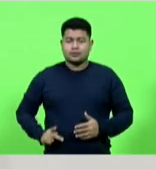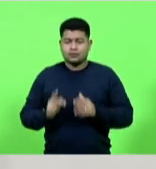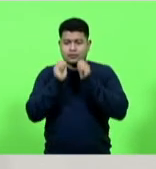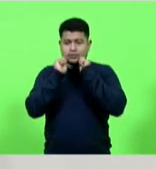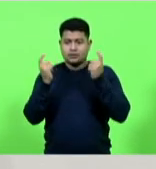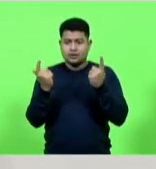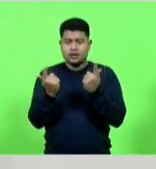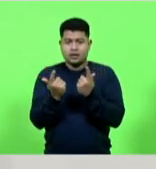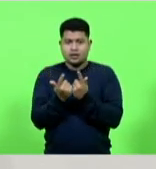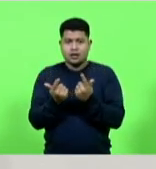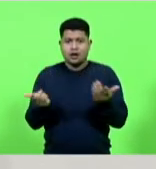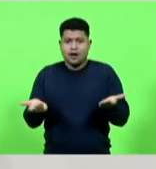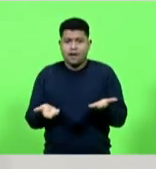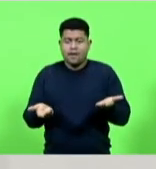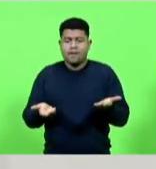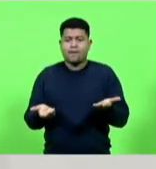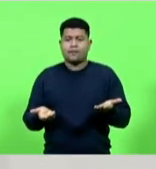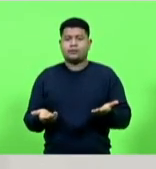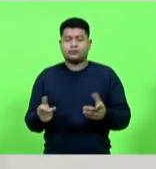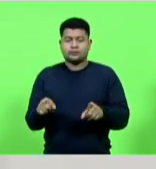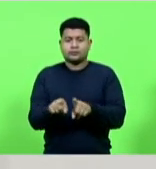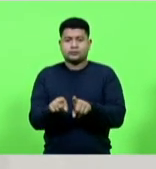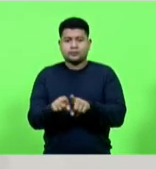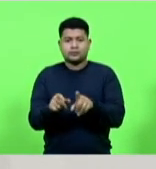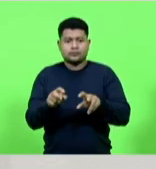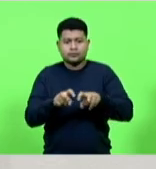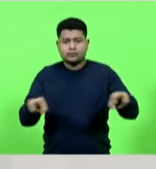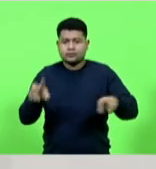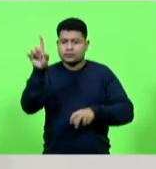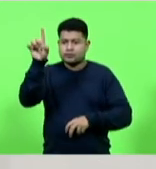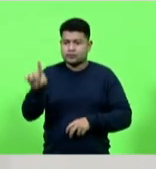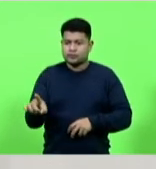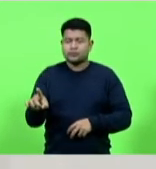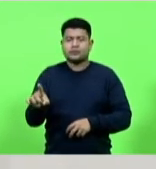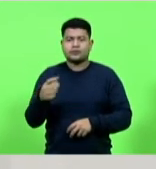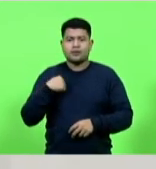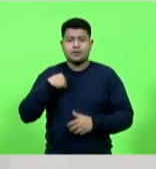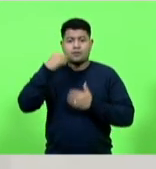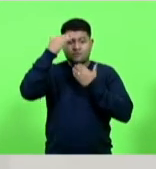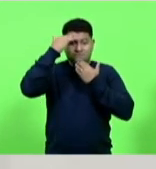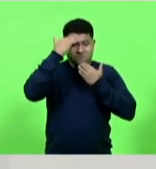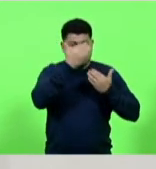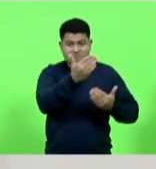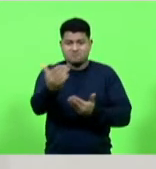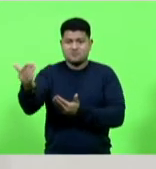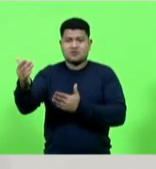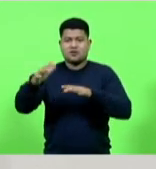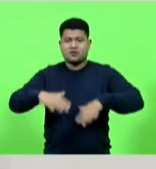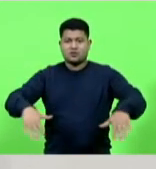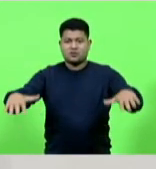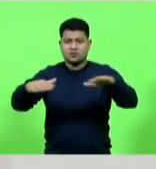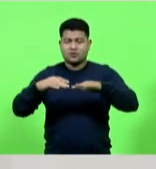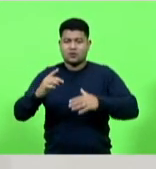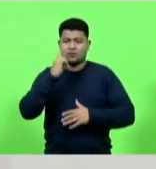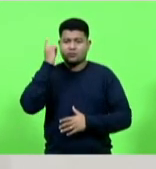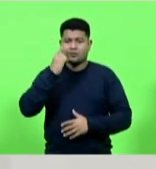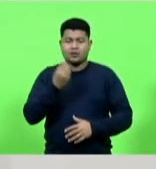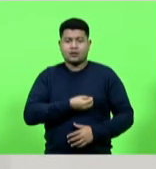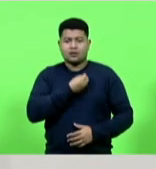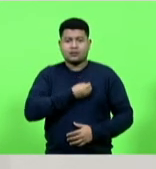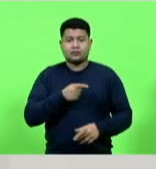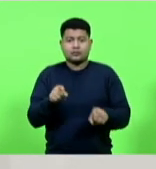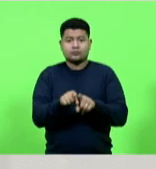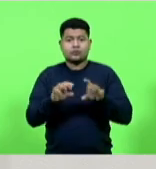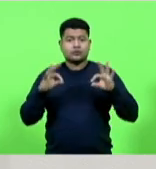membros desta mesa diretiva agradeço a todos os deputados estaduais aqui presentes também aqueles que nos